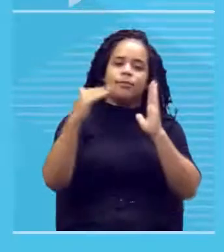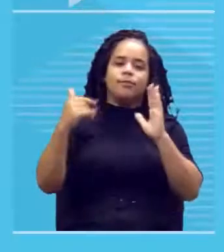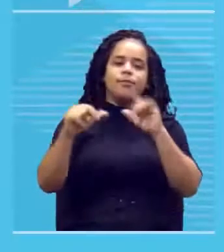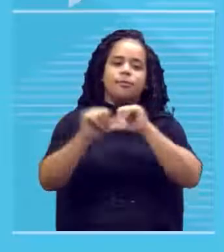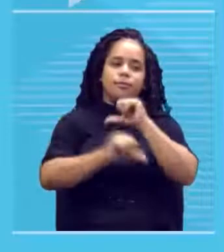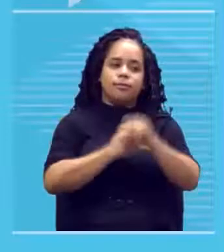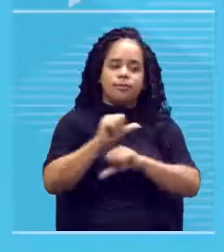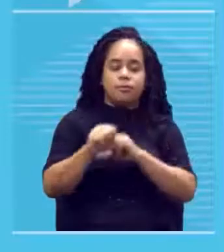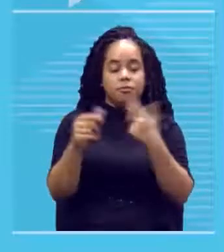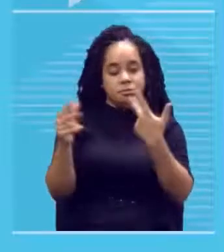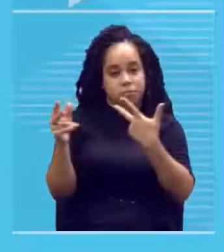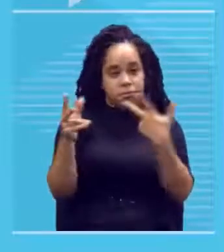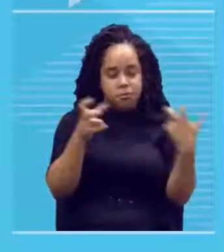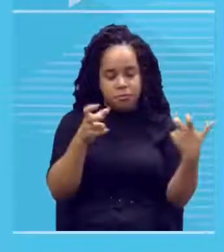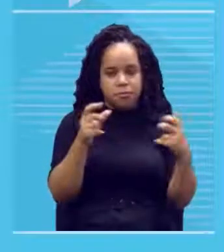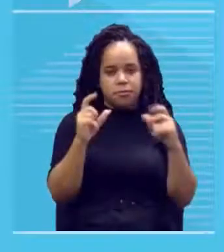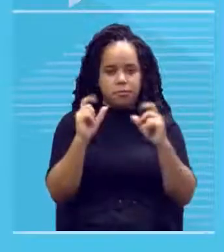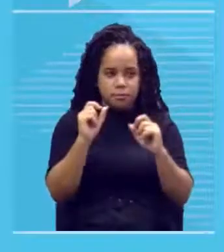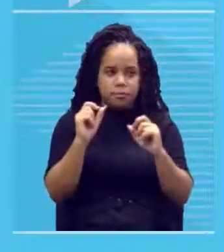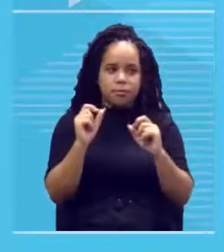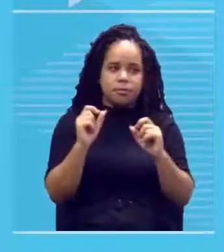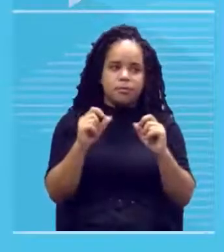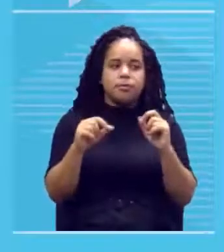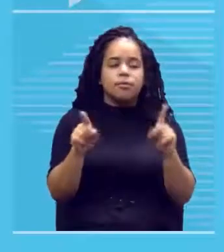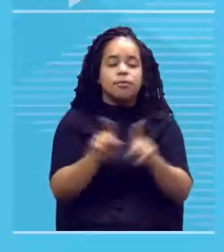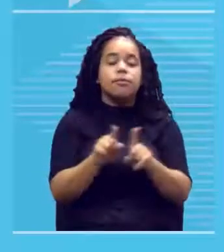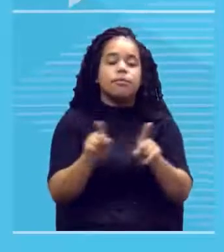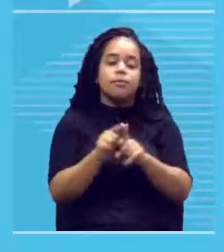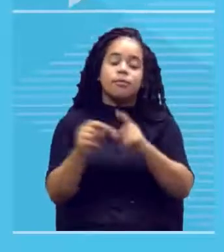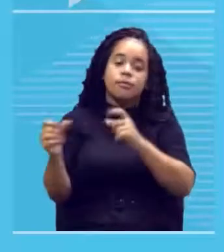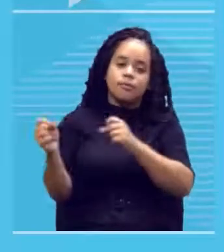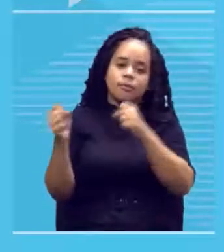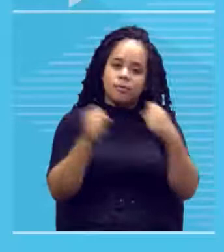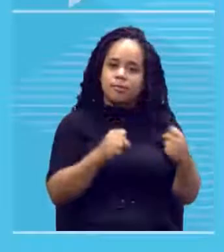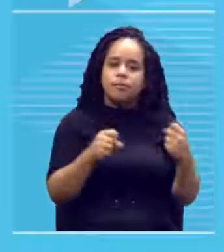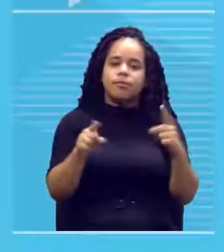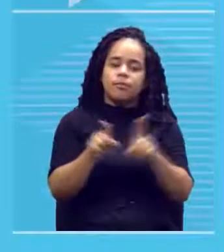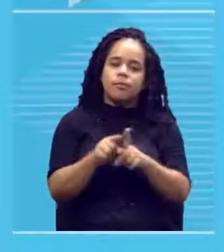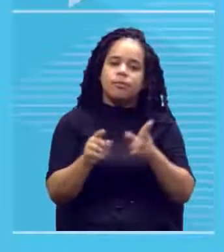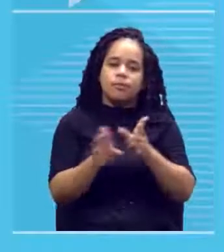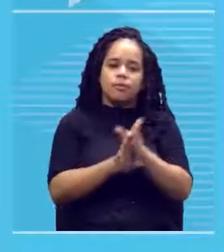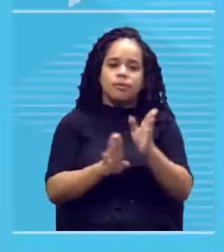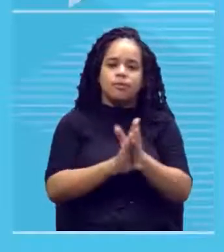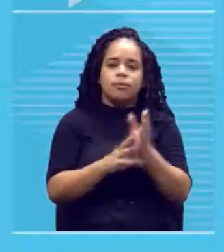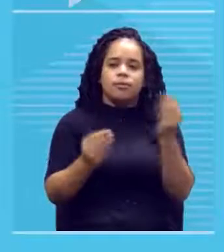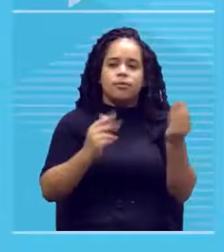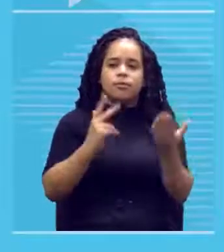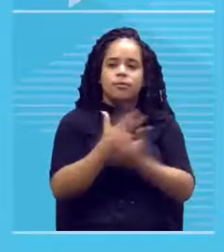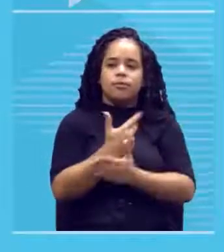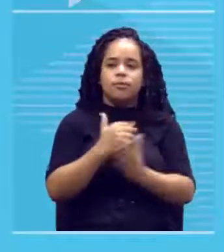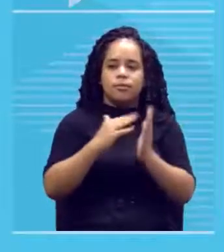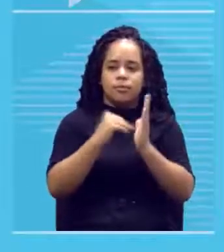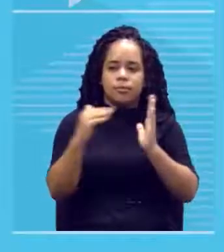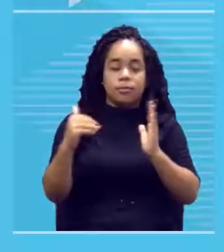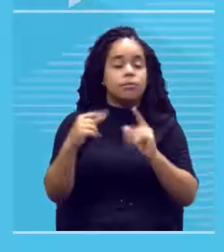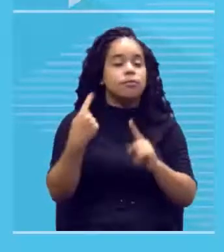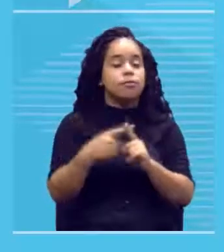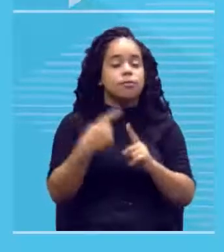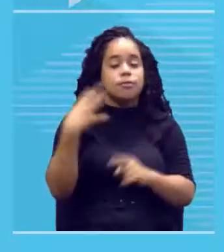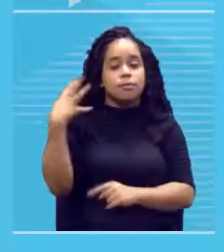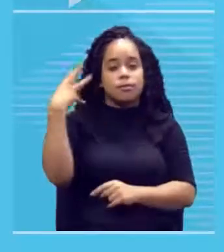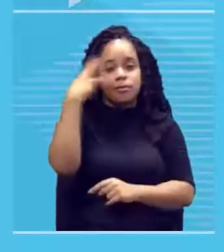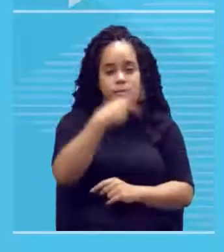Vocês estão vendo? A questão do poder também orienta a questão estética. Porque a beleza